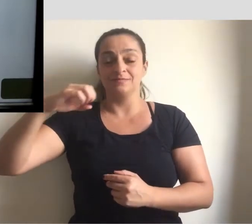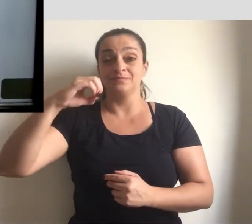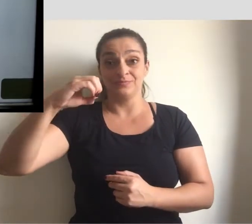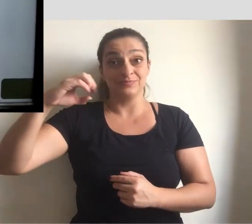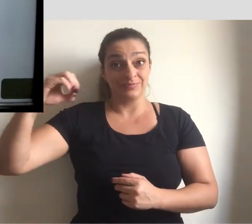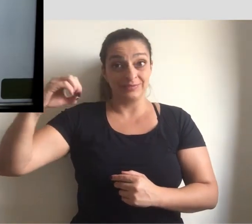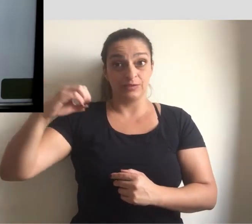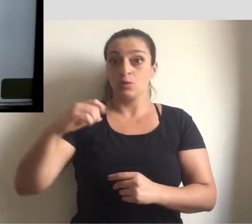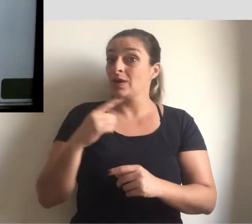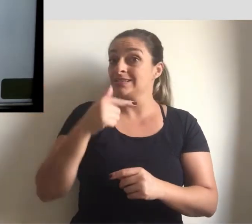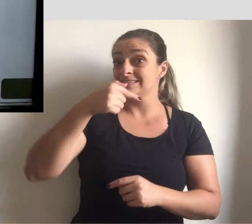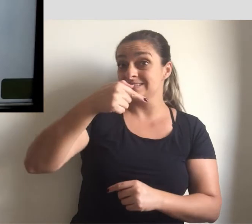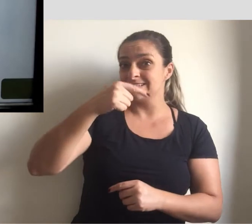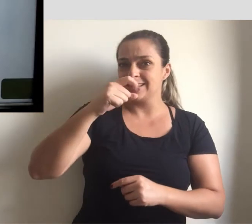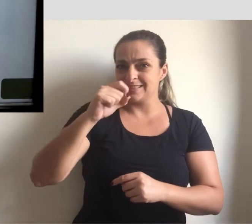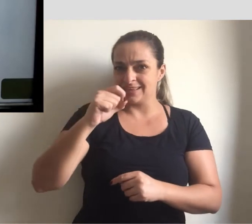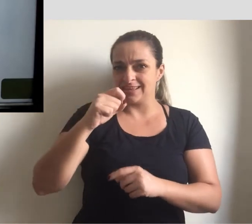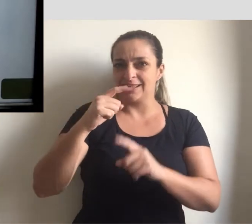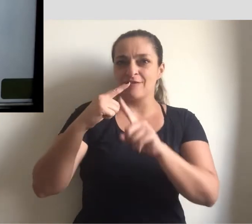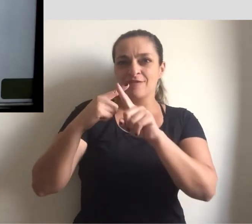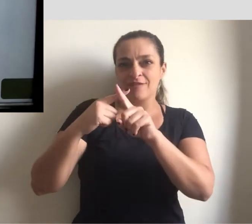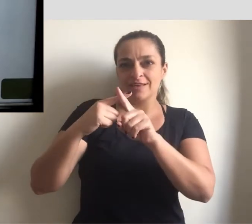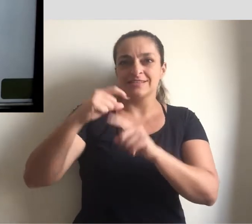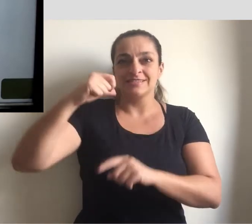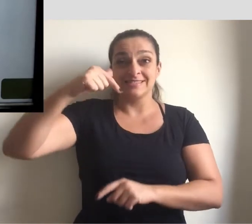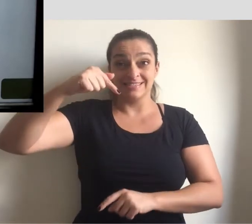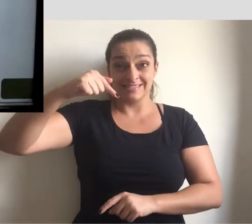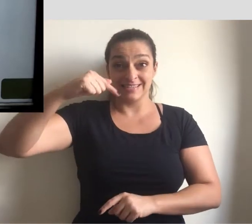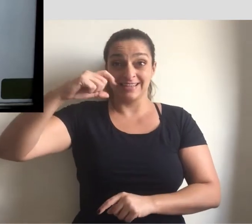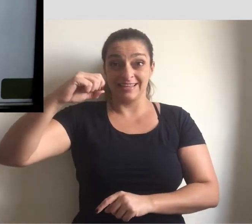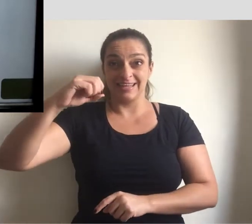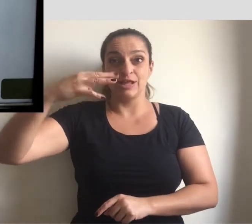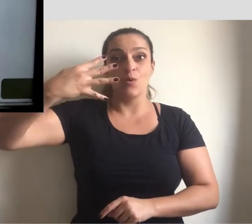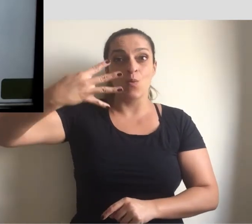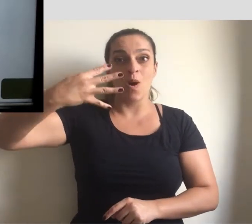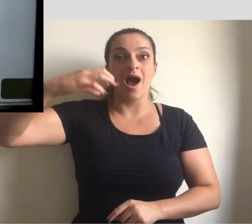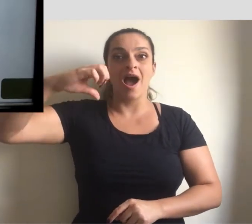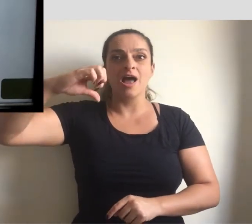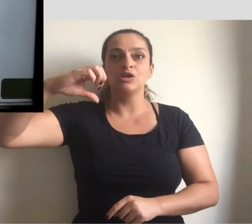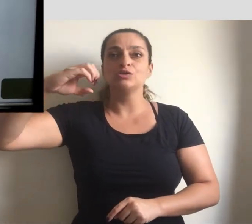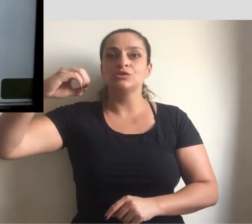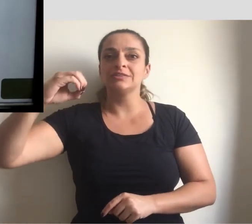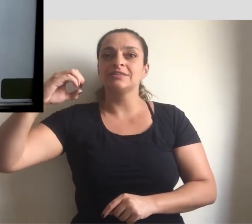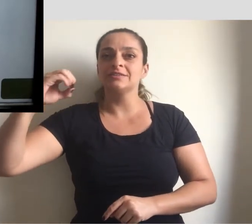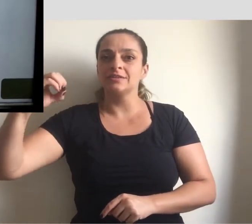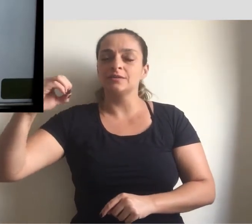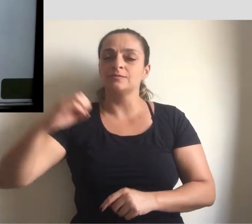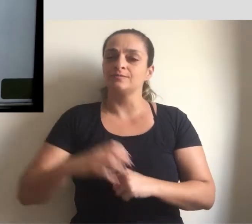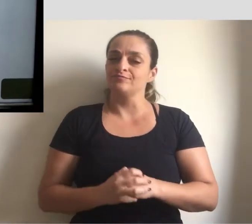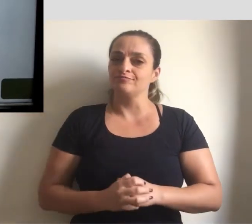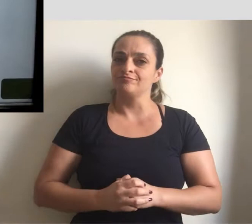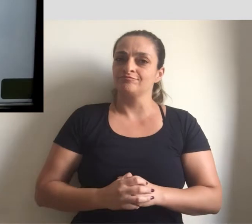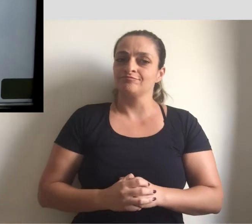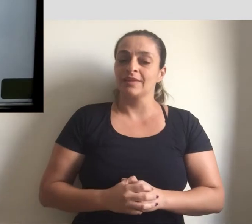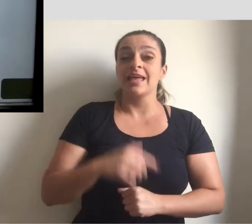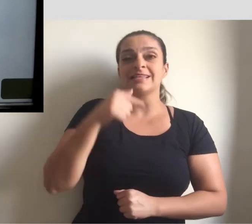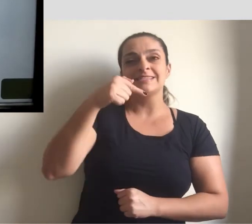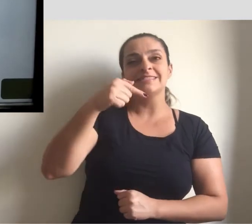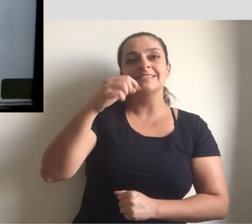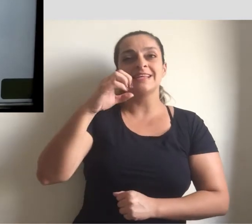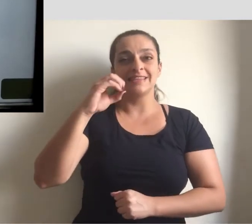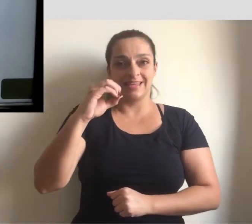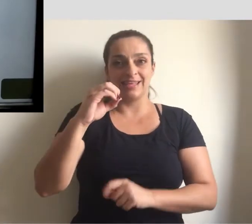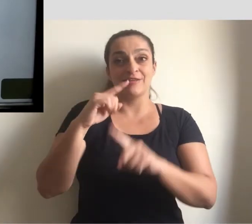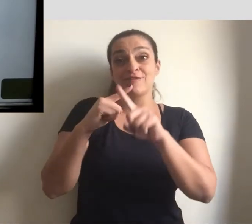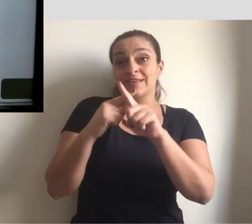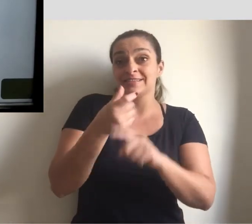70 vezes 70. Eu vou pensar no 70 vezes 69. Então, se eu pego 70 vezes